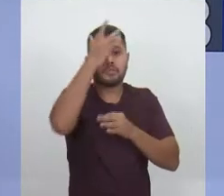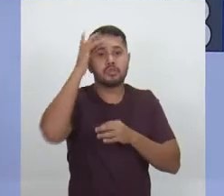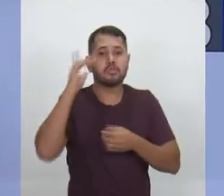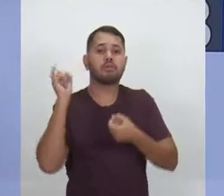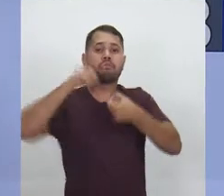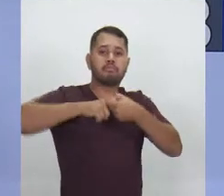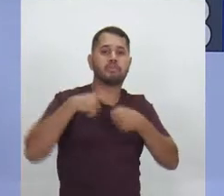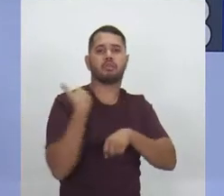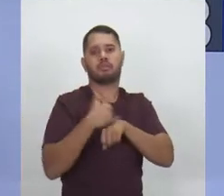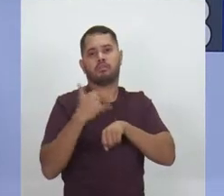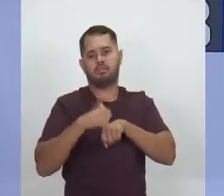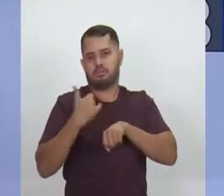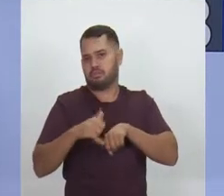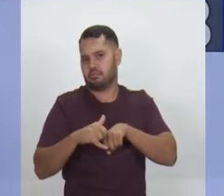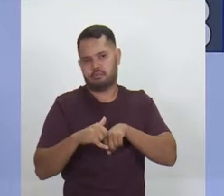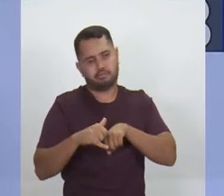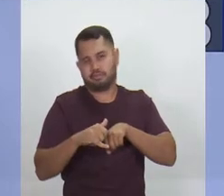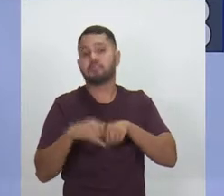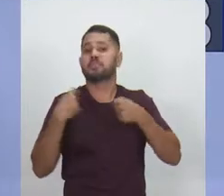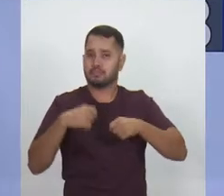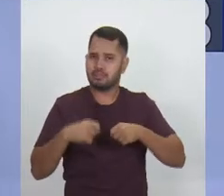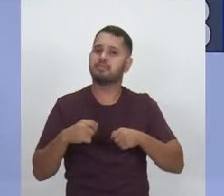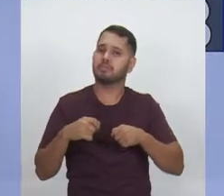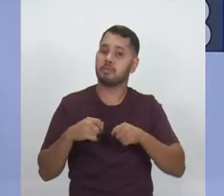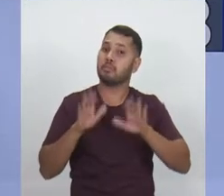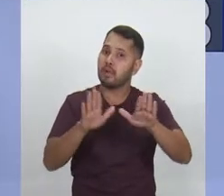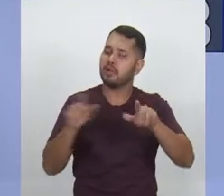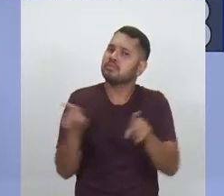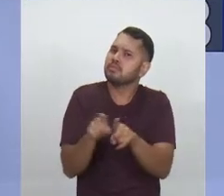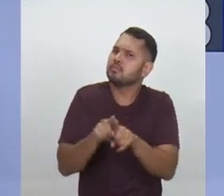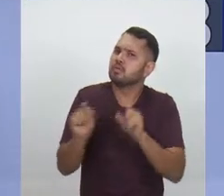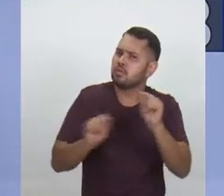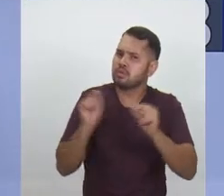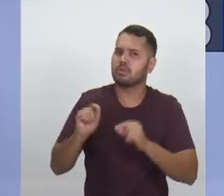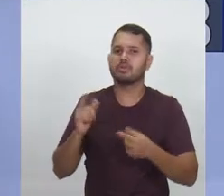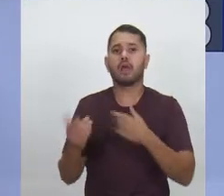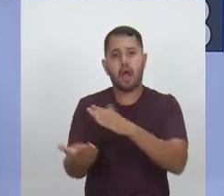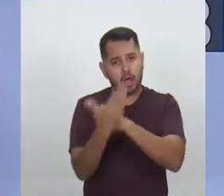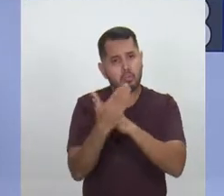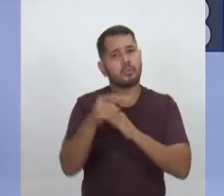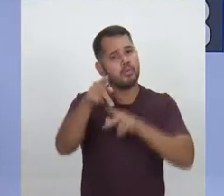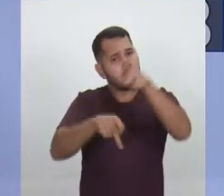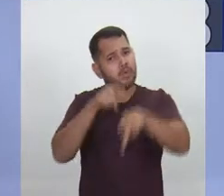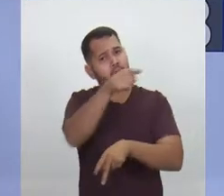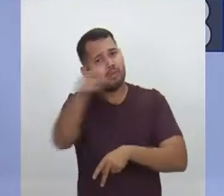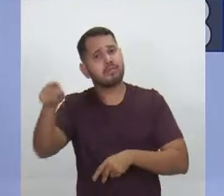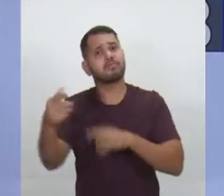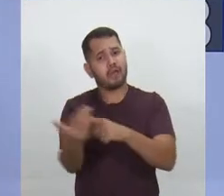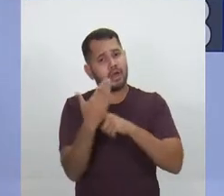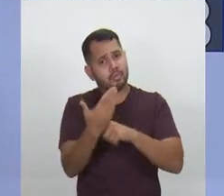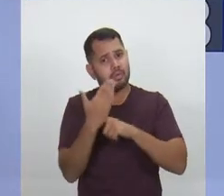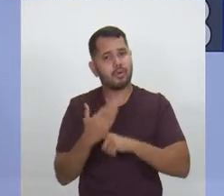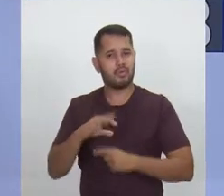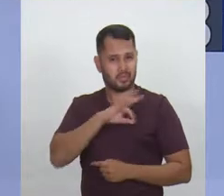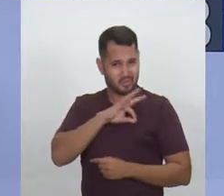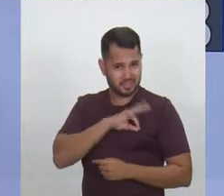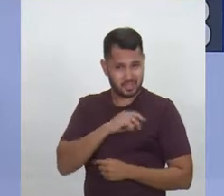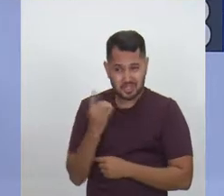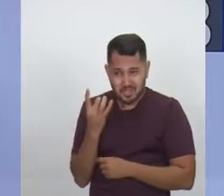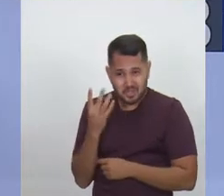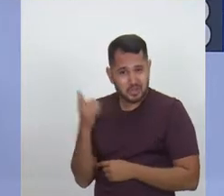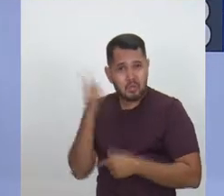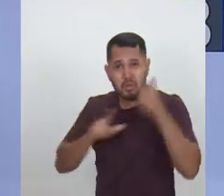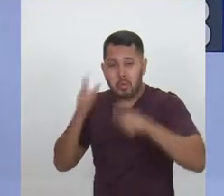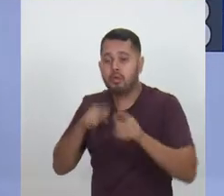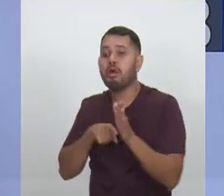dependentes químicos. Isso é preciso ser feito. Mas é preciso também contar com o apoio da população. Porque a polícia não está dando conta de